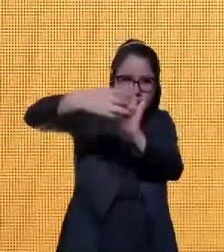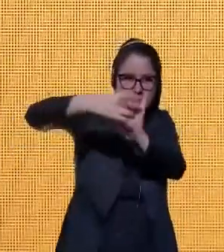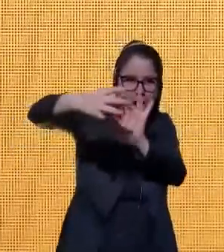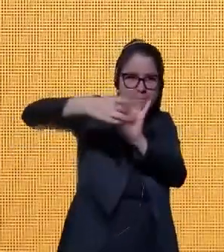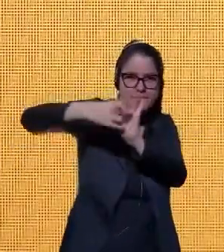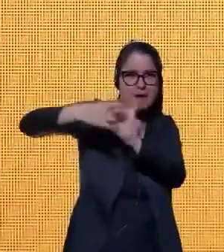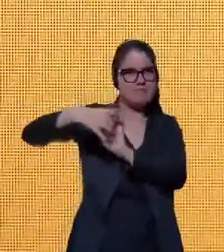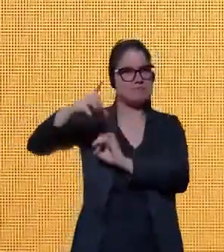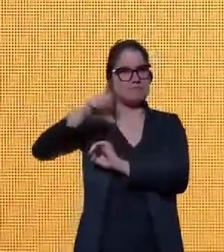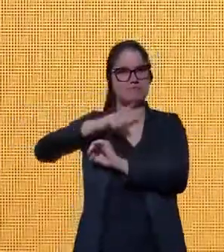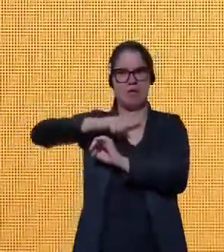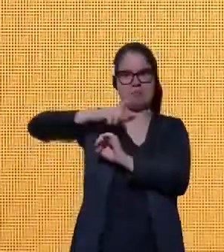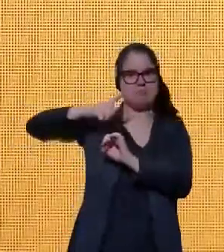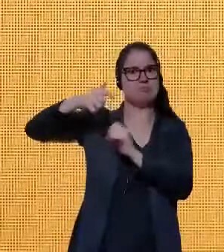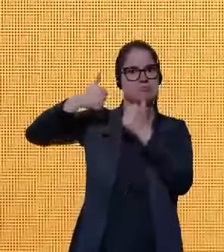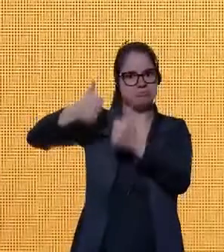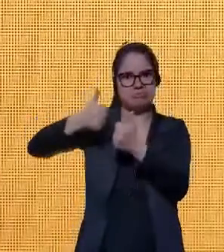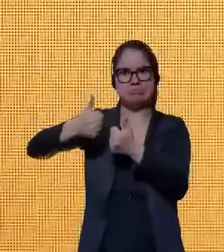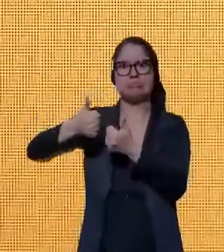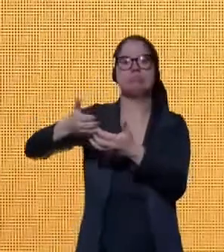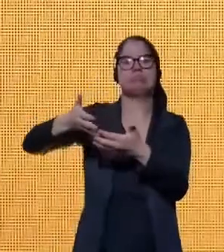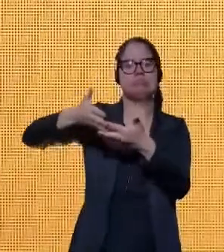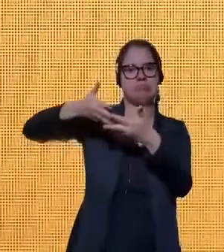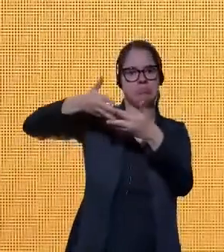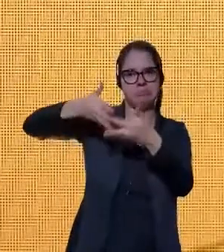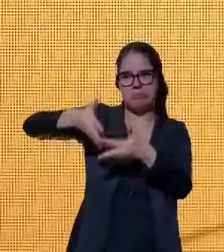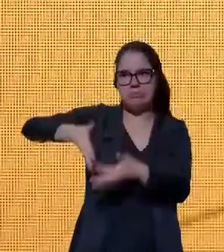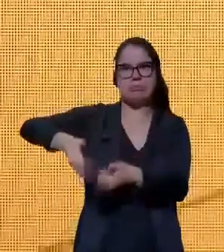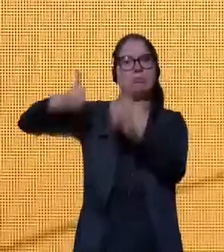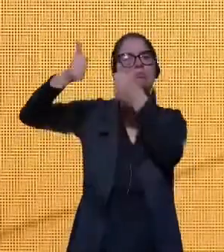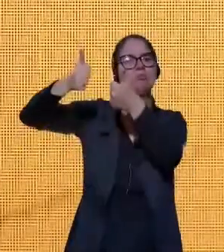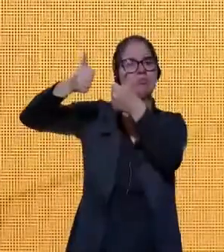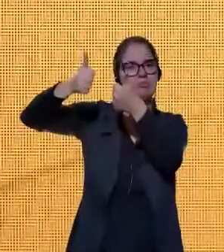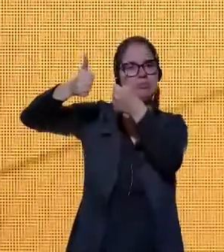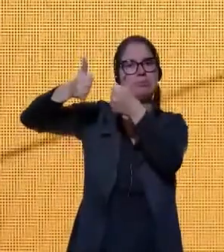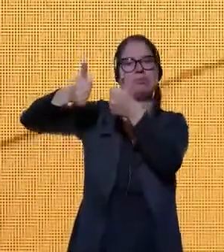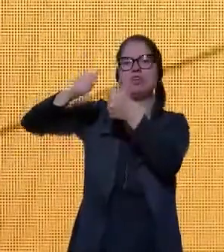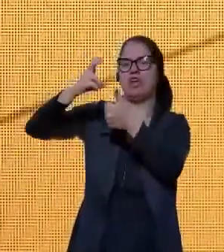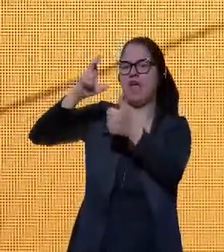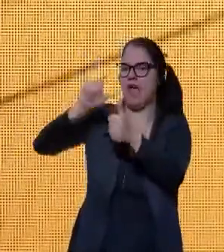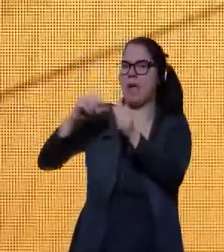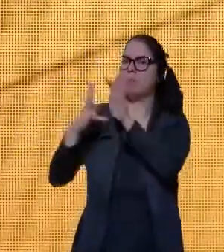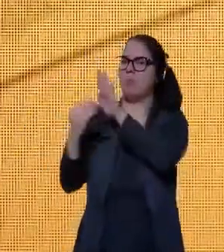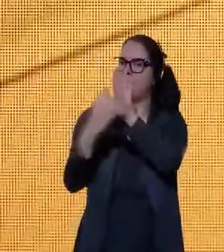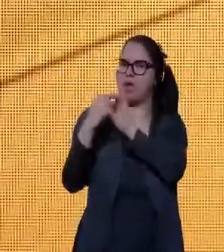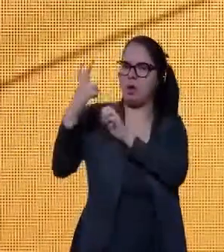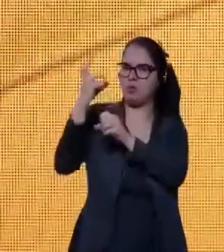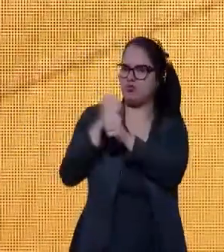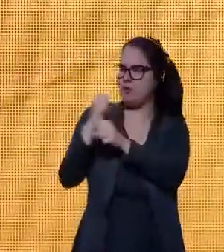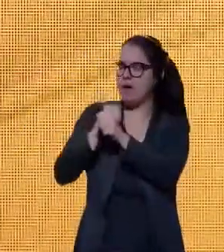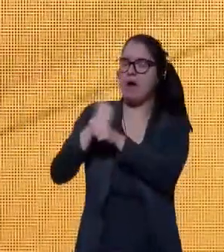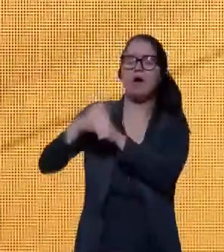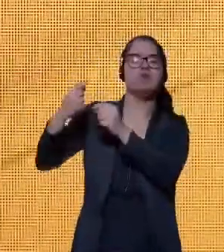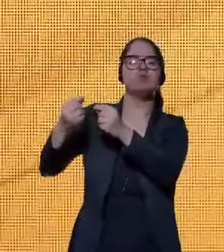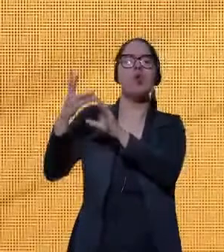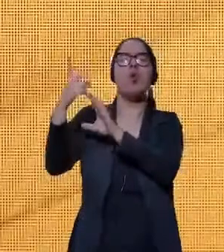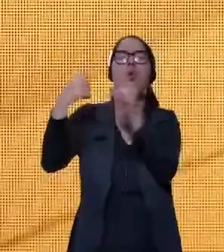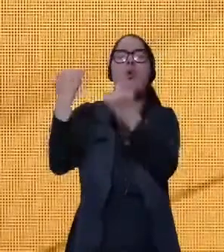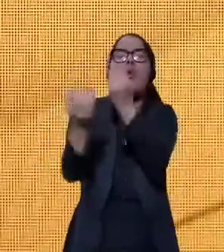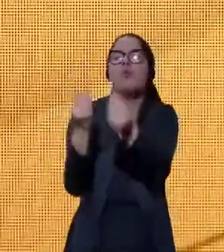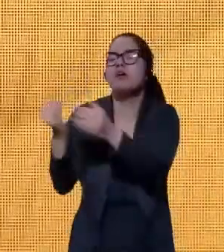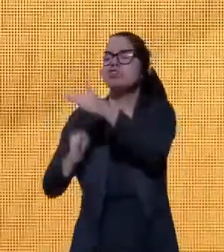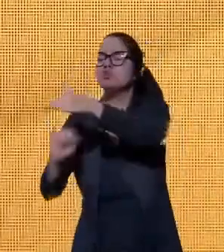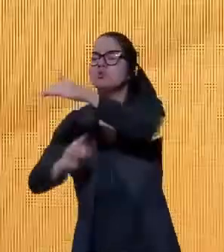reputação no financiamento ao desenvolvimento brasileiro há mais de 50 anos para o desenvolvimento sustentável,